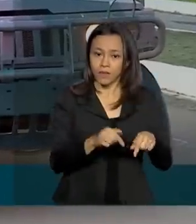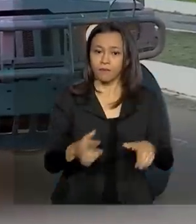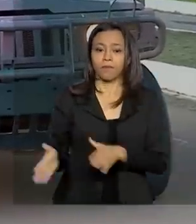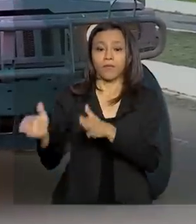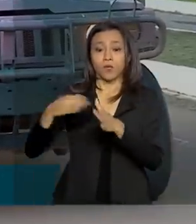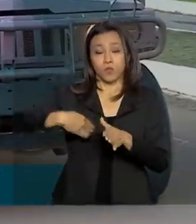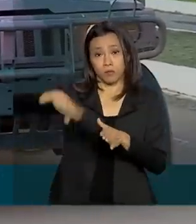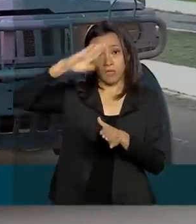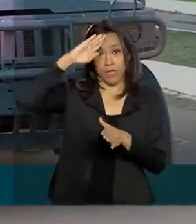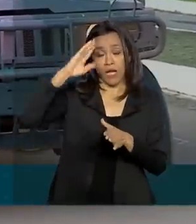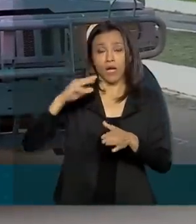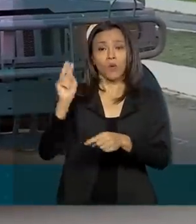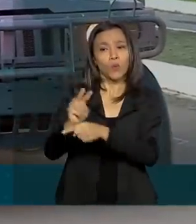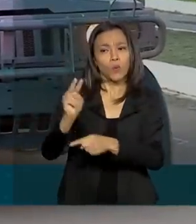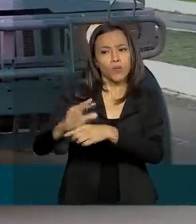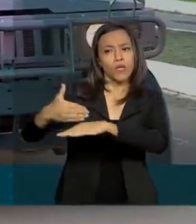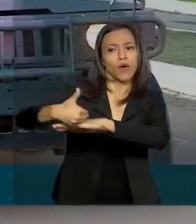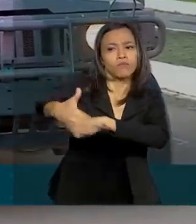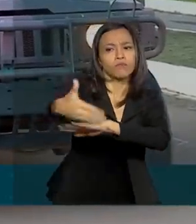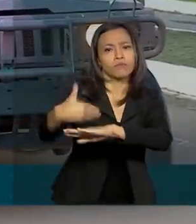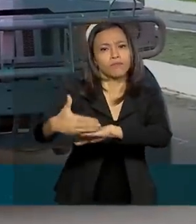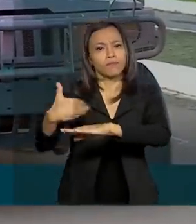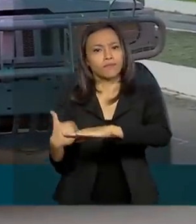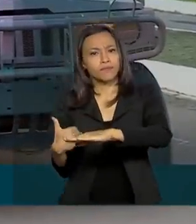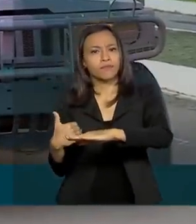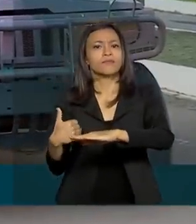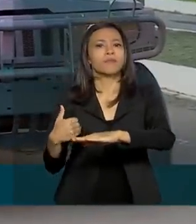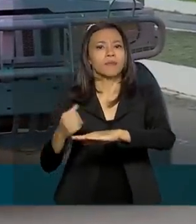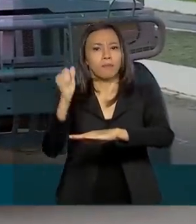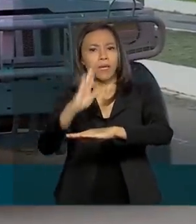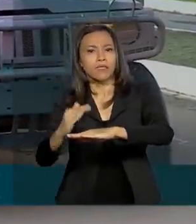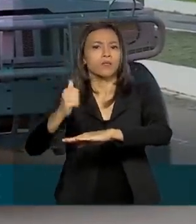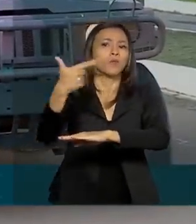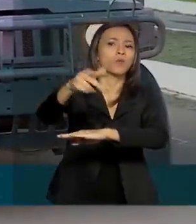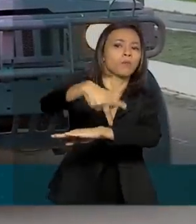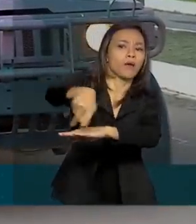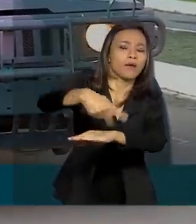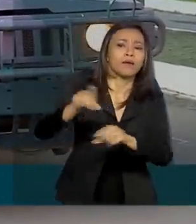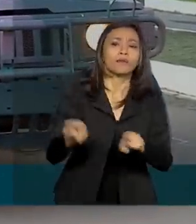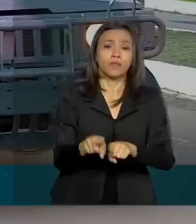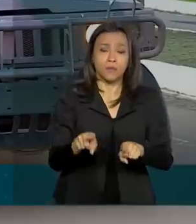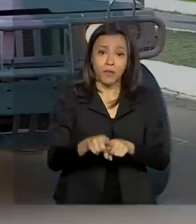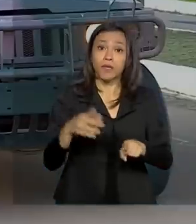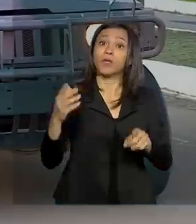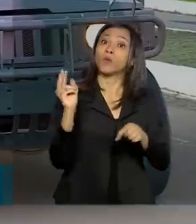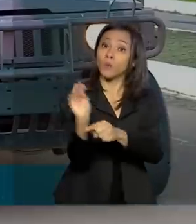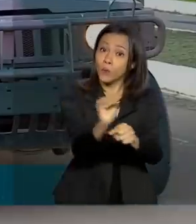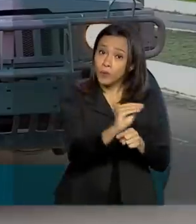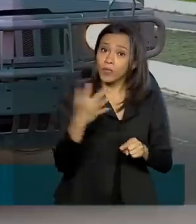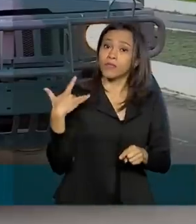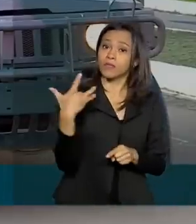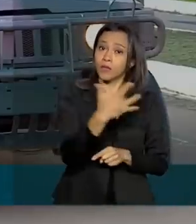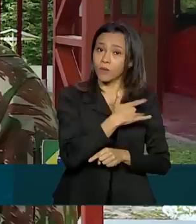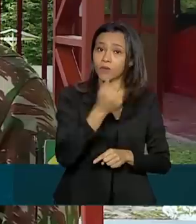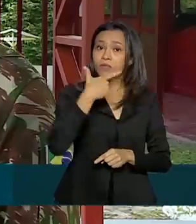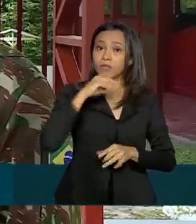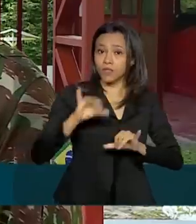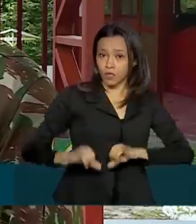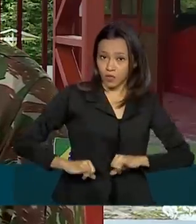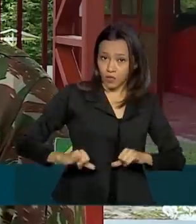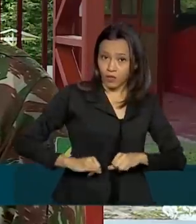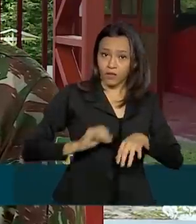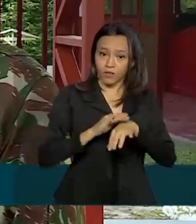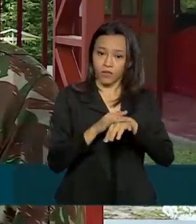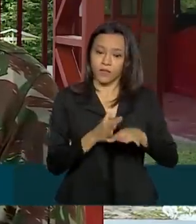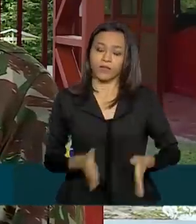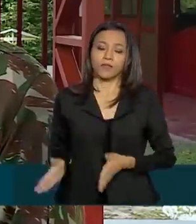fronteiras, do transporte de insumos hospitalares ou pacientes e também cuidam da saúde de quem sofre com a doença. Nós temos